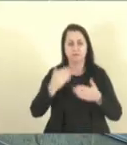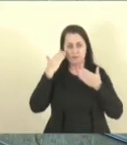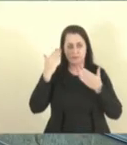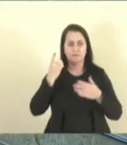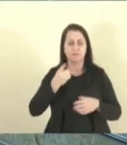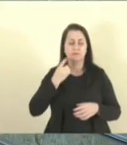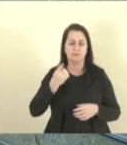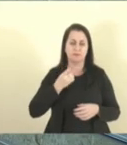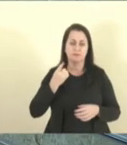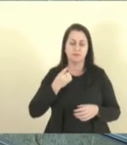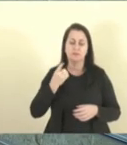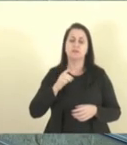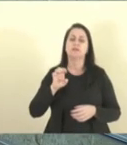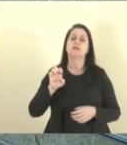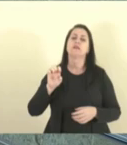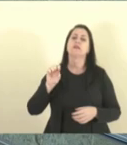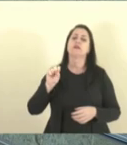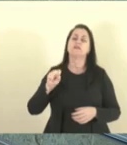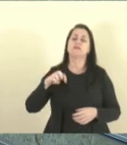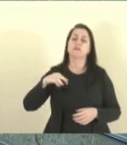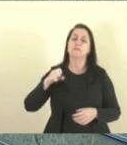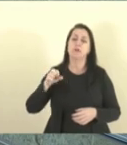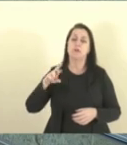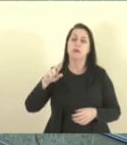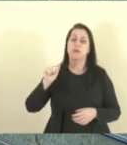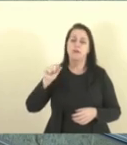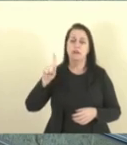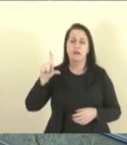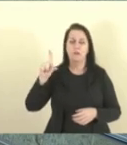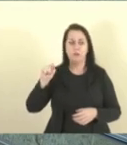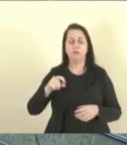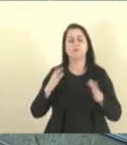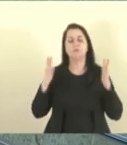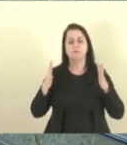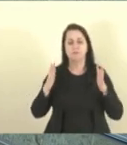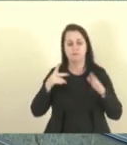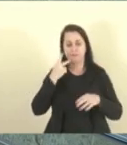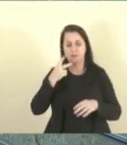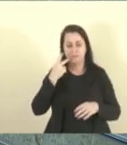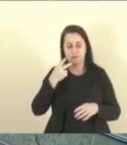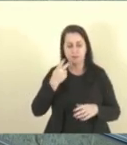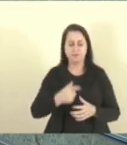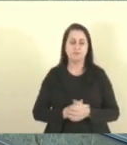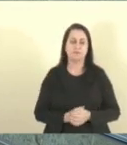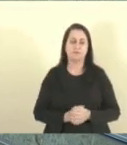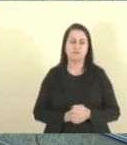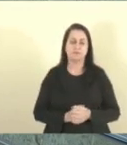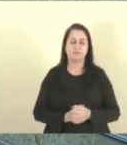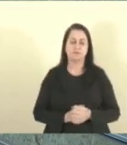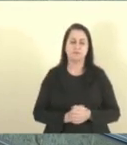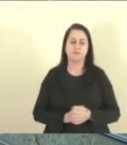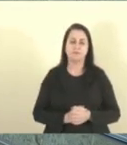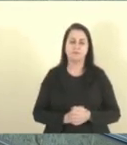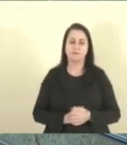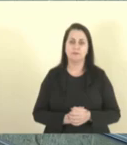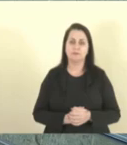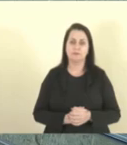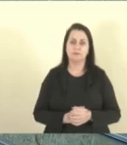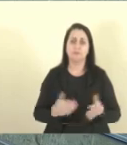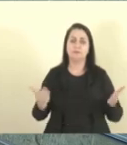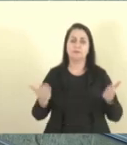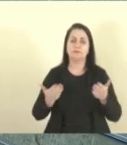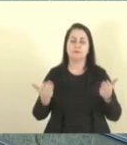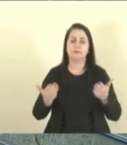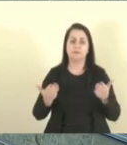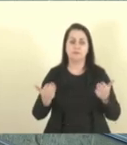deputado, engenheiro, José Esmeralda, parabéns, deputado engenheiro José Esmeralda, pela sua fala, agora, precisa de ampliar